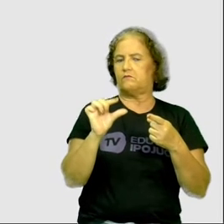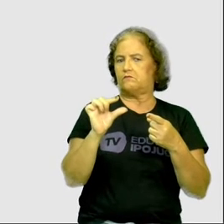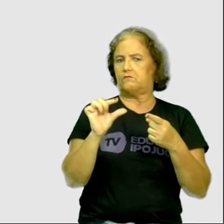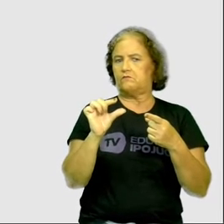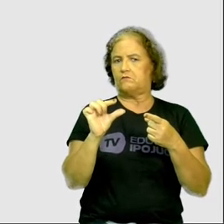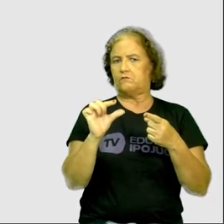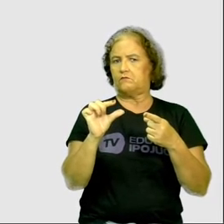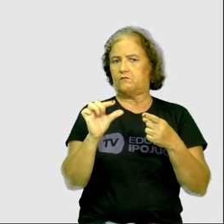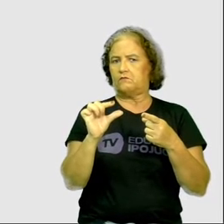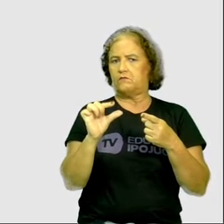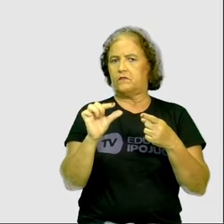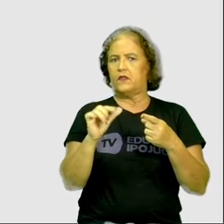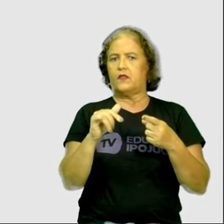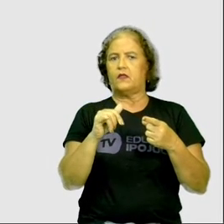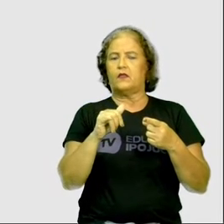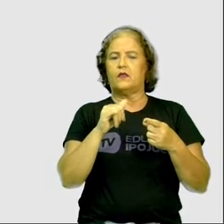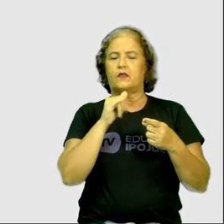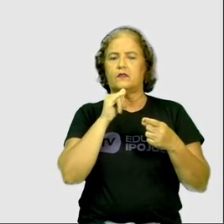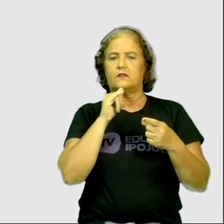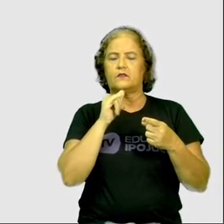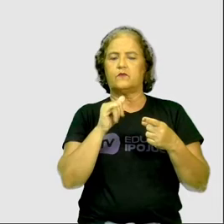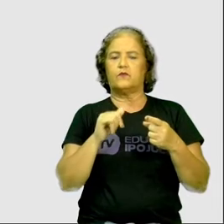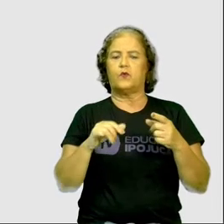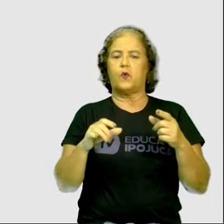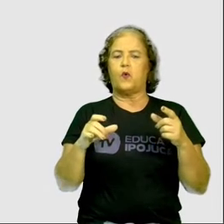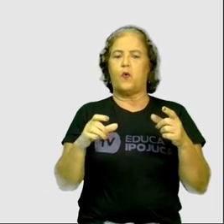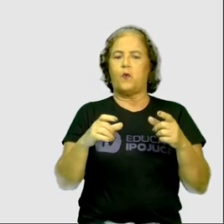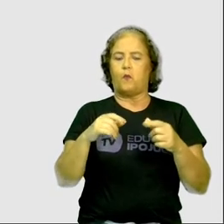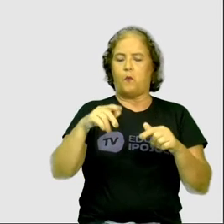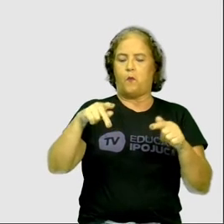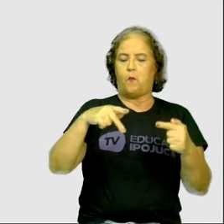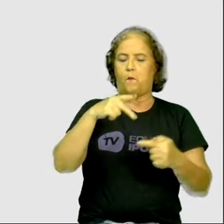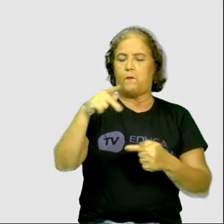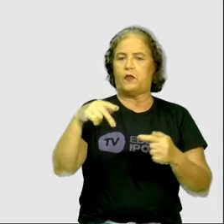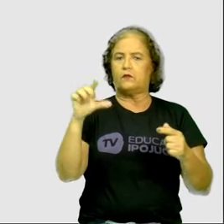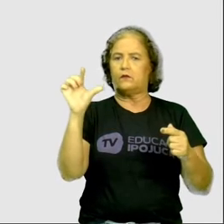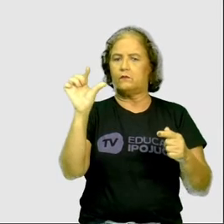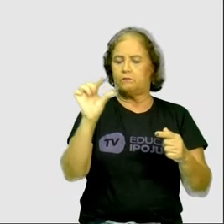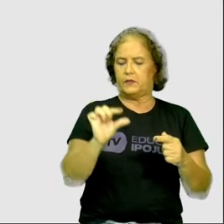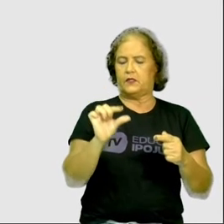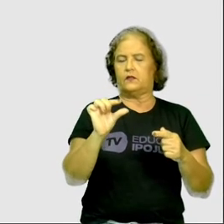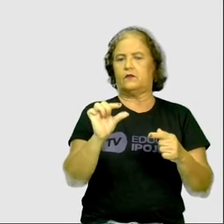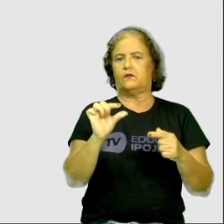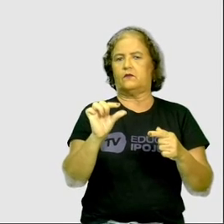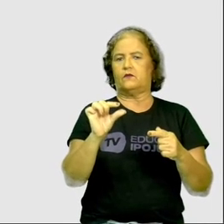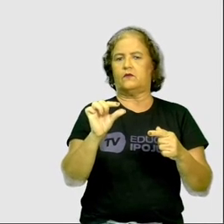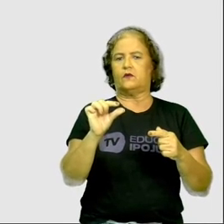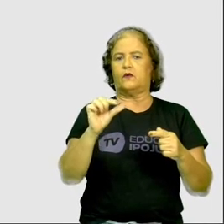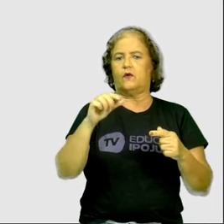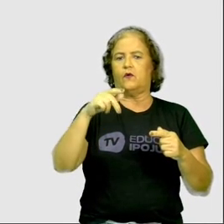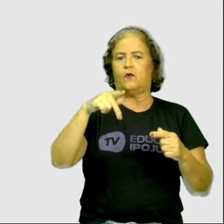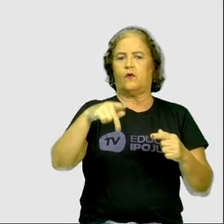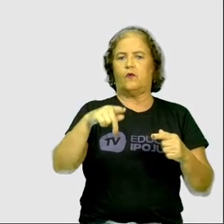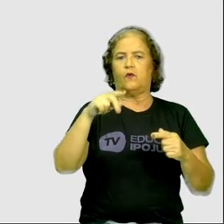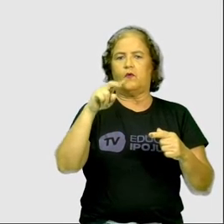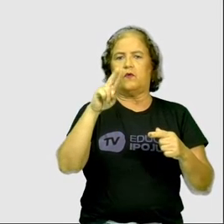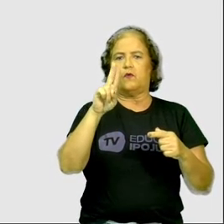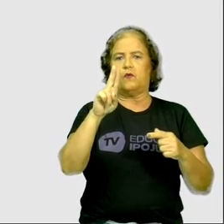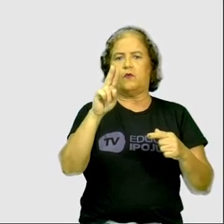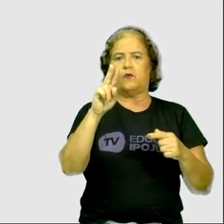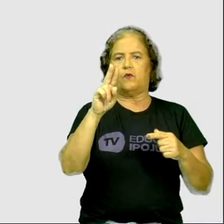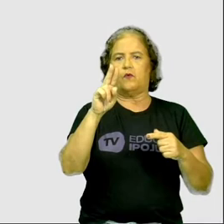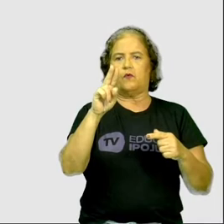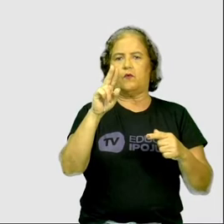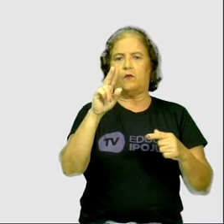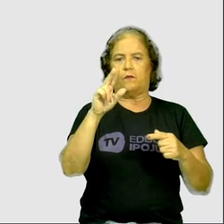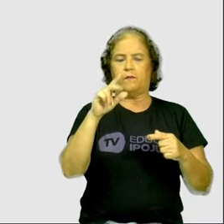Por exemplo, um planeta anão. Plutão. Plutão, até alguns anos atrás, ele